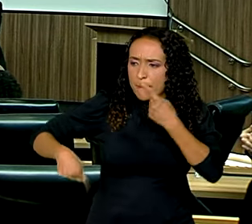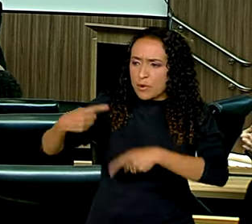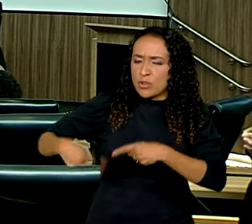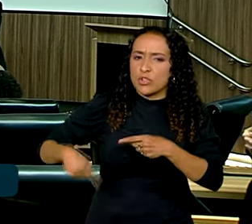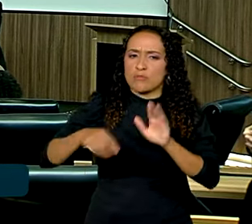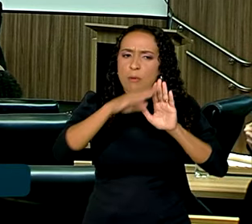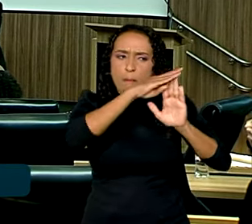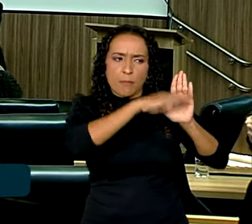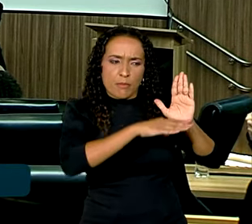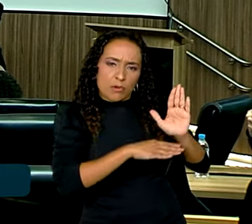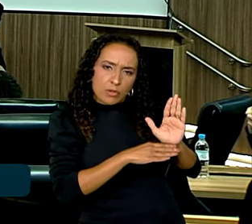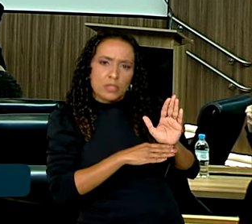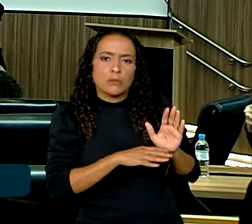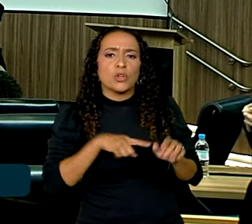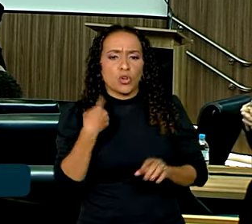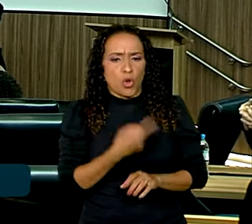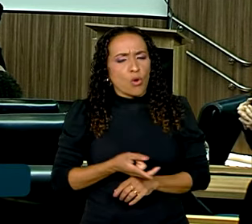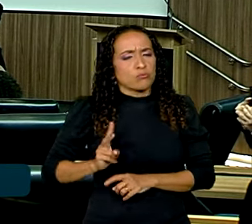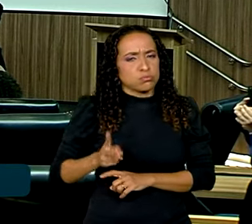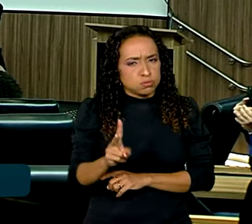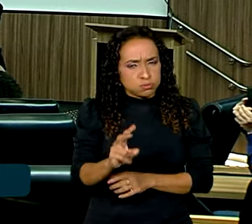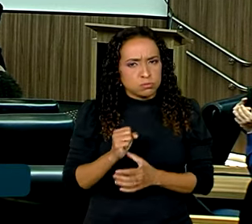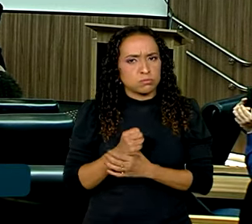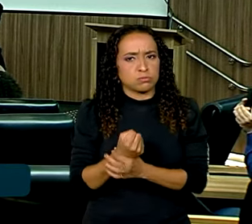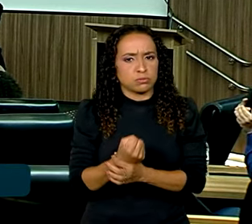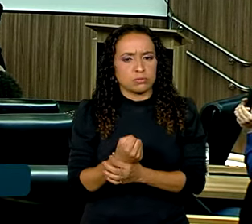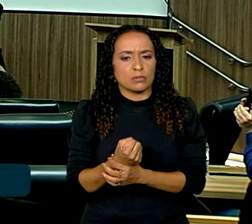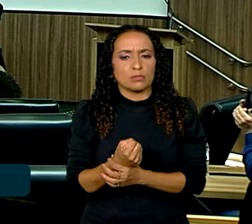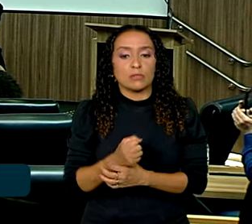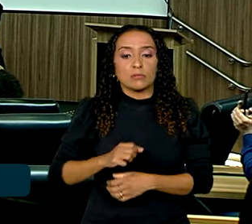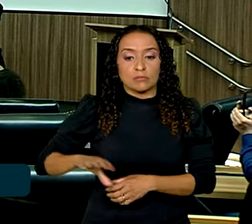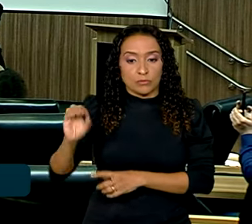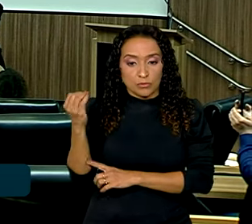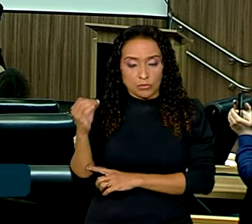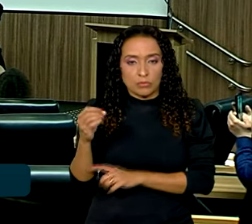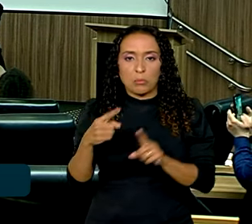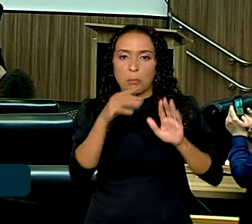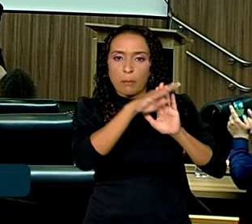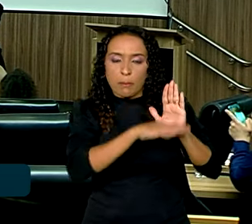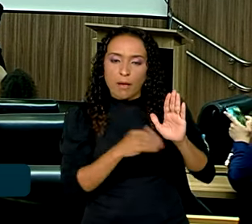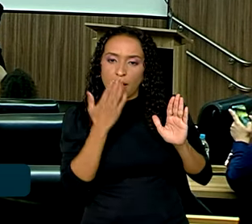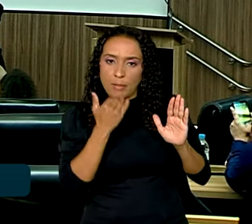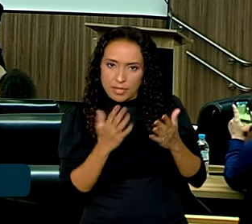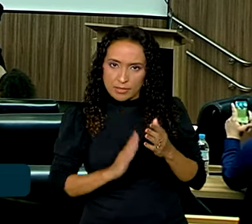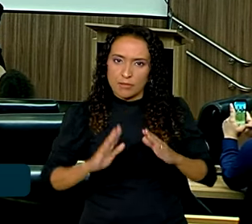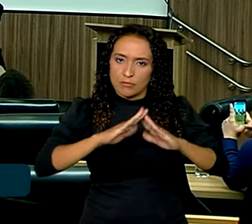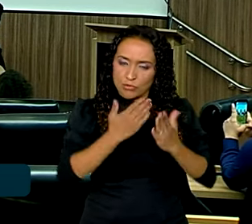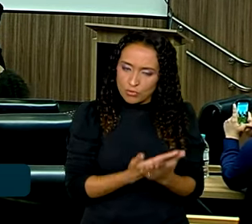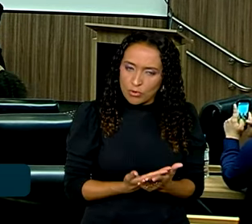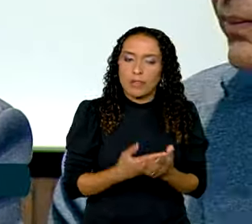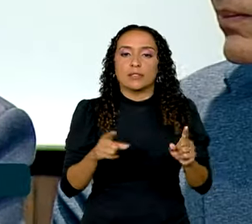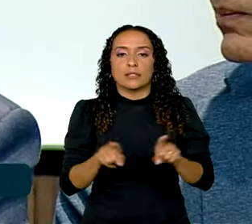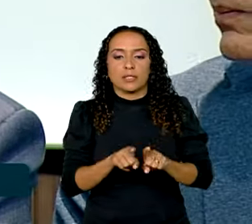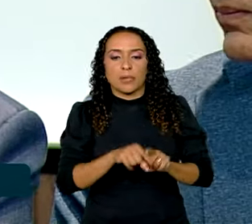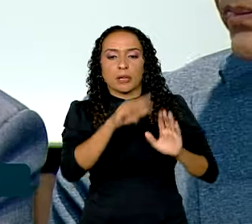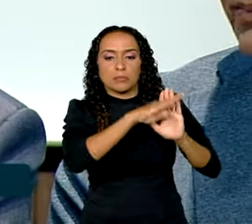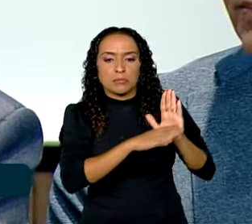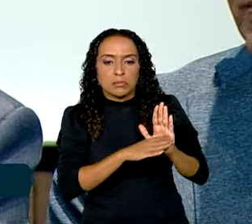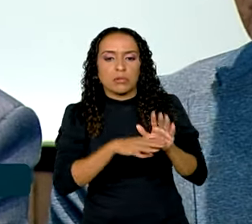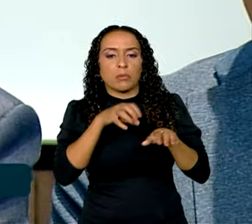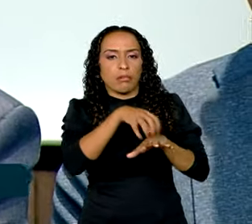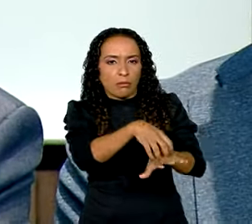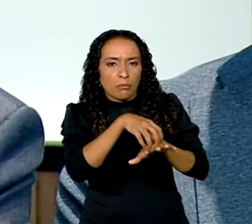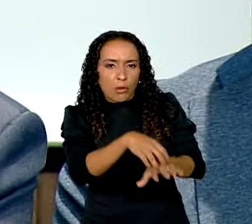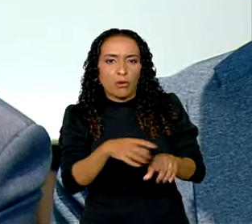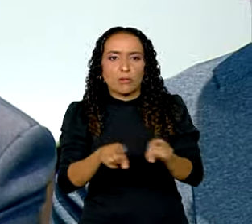dos programas que nós vamos continuar fortalecendo no Rio Grande do Sul, como o Programa Nacional de Alimentação Escolar, o Programa Nacional de Transporte,